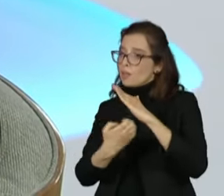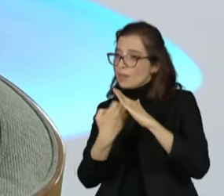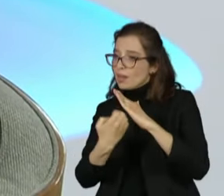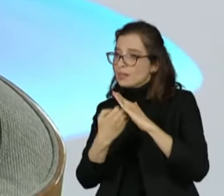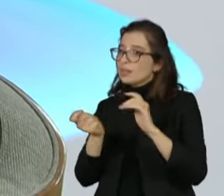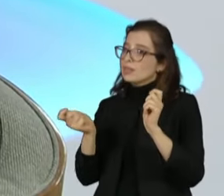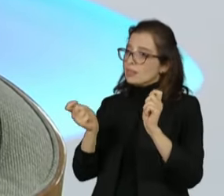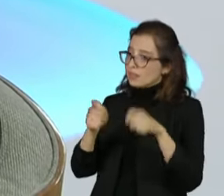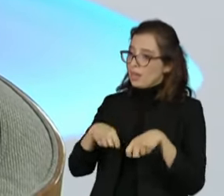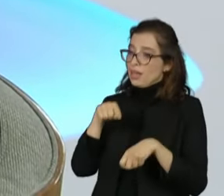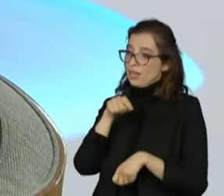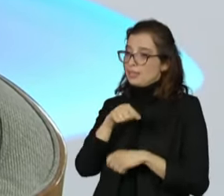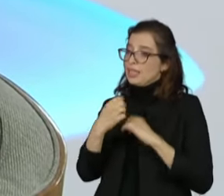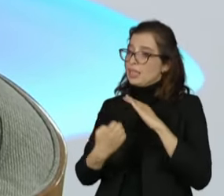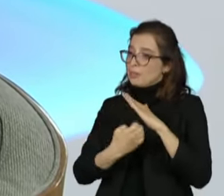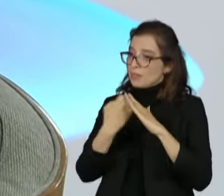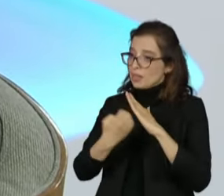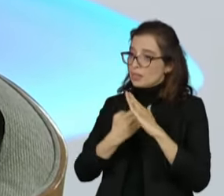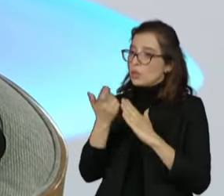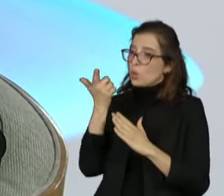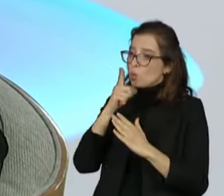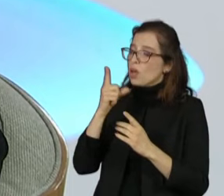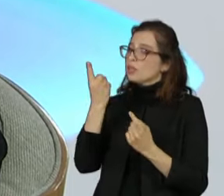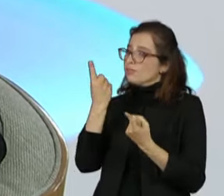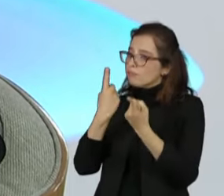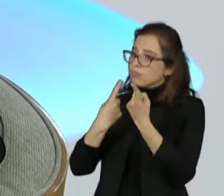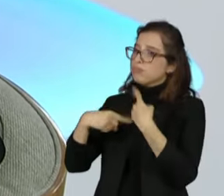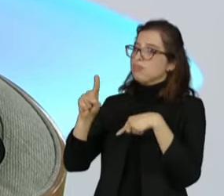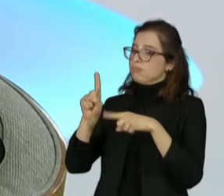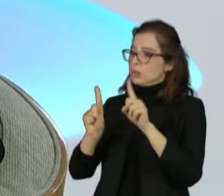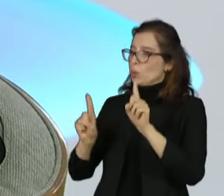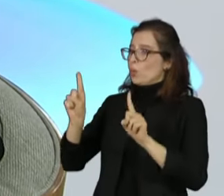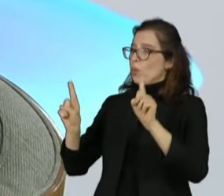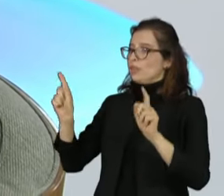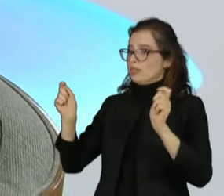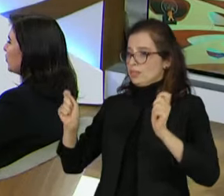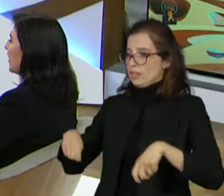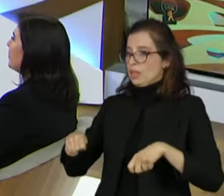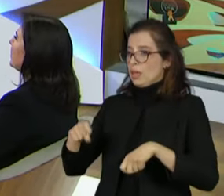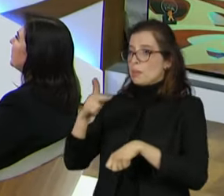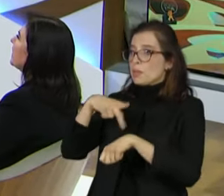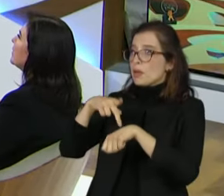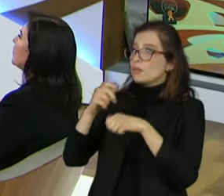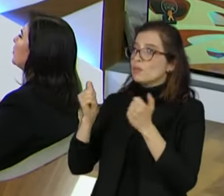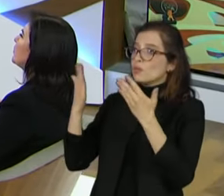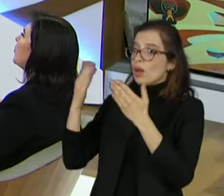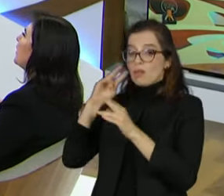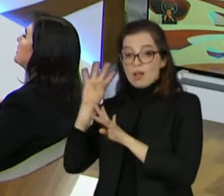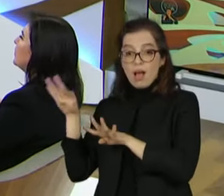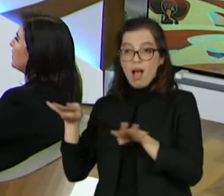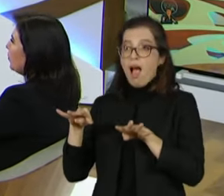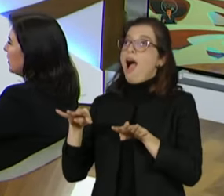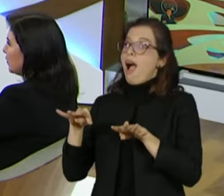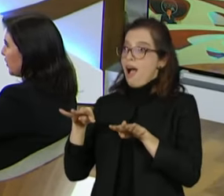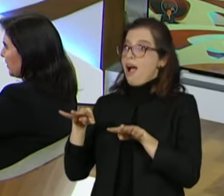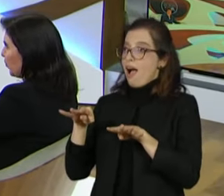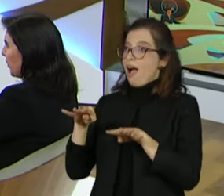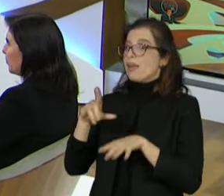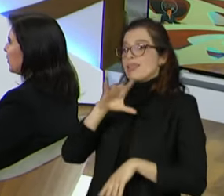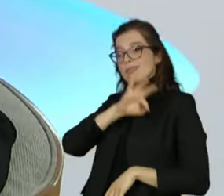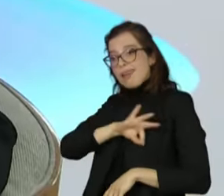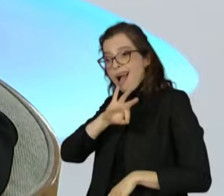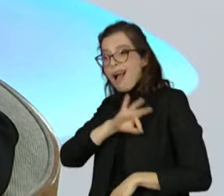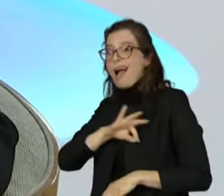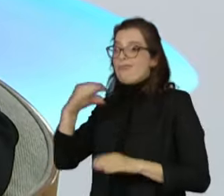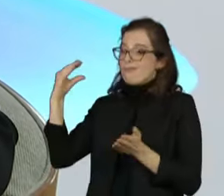indústria, para que a indústria possa ser competitiva com as indústrias internacionais e com isso gerar emprego e renda para a nossa população. Então, só